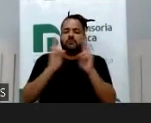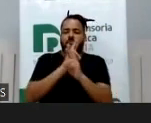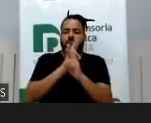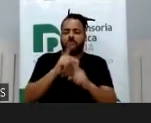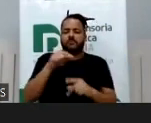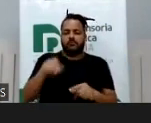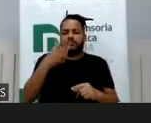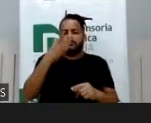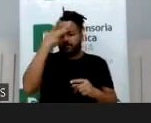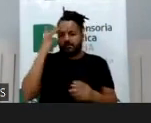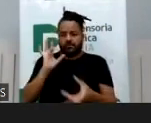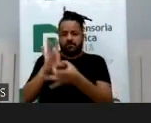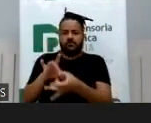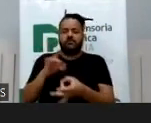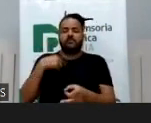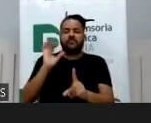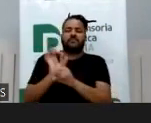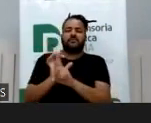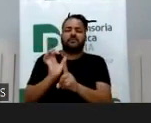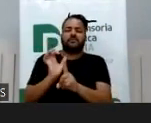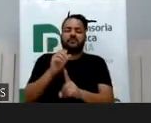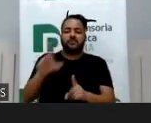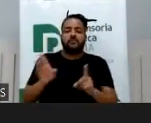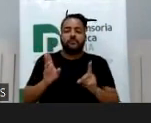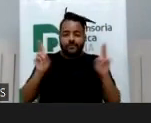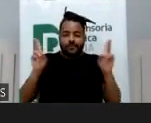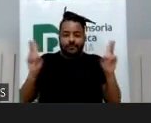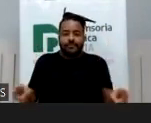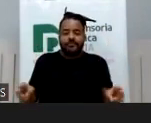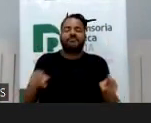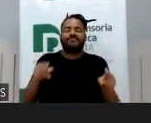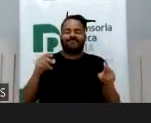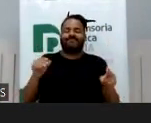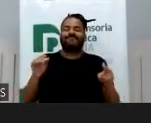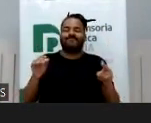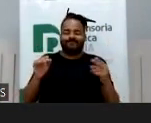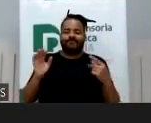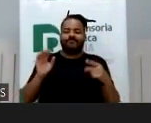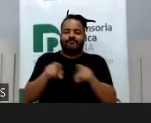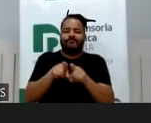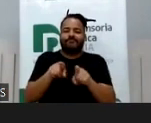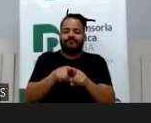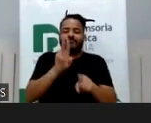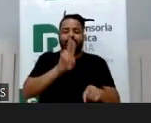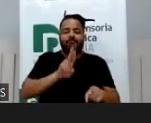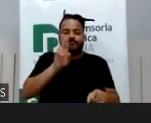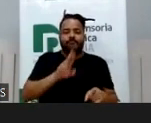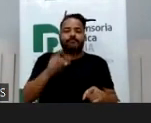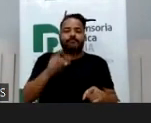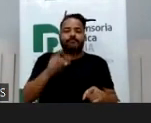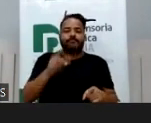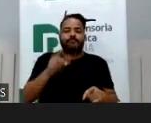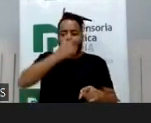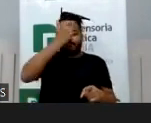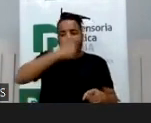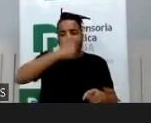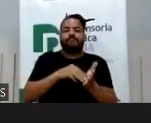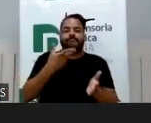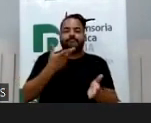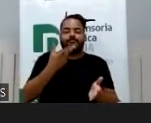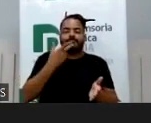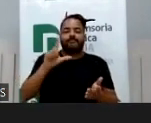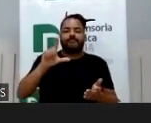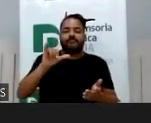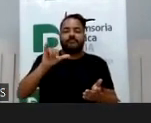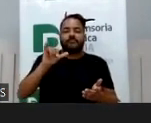de uma pessoa ligada a ela que é influenciadora na área e ela está indo pelo mesmo caminho declaradamente e ela usa, o caso dela, ela quer ser tipo Luana